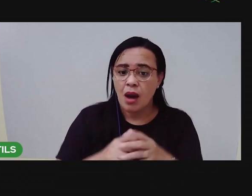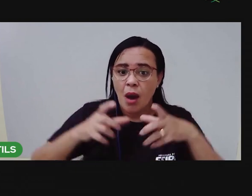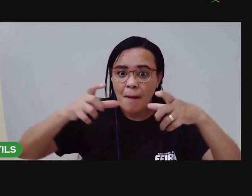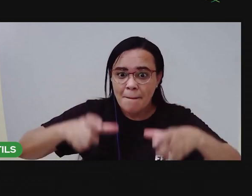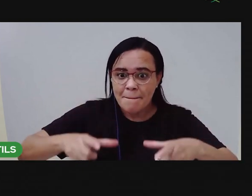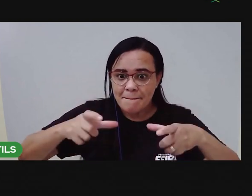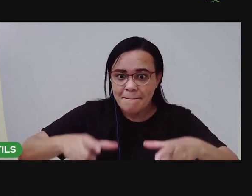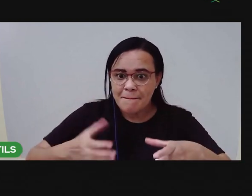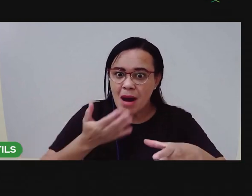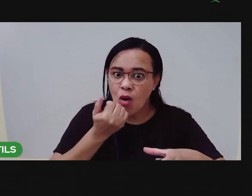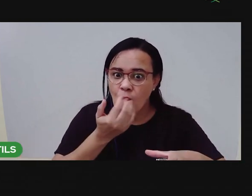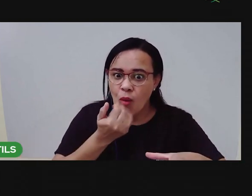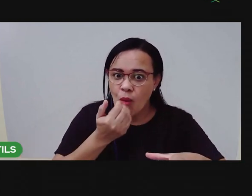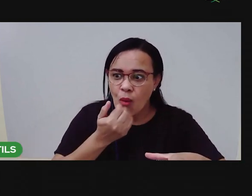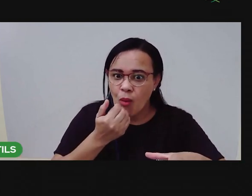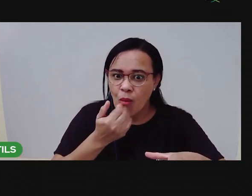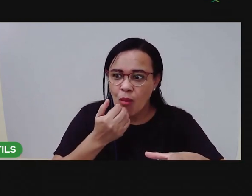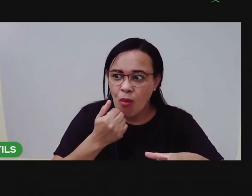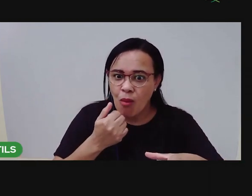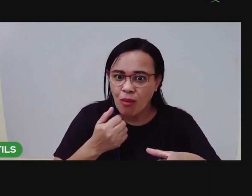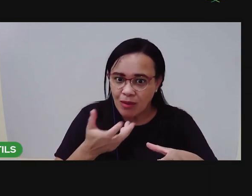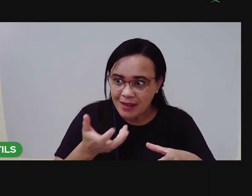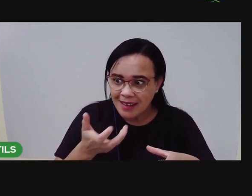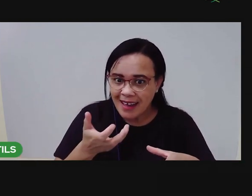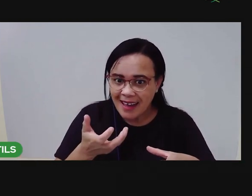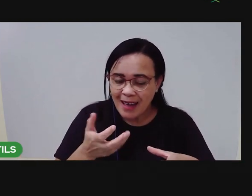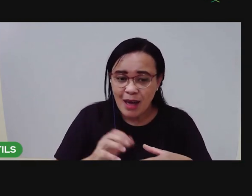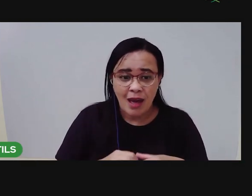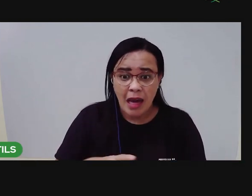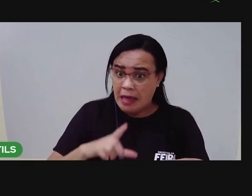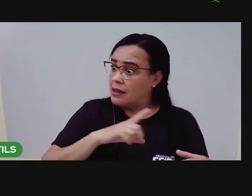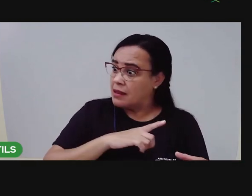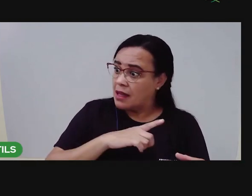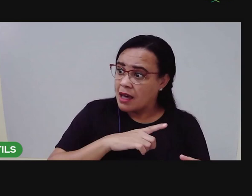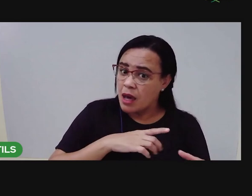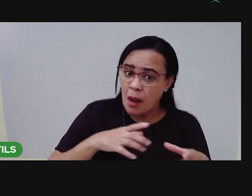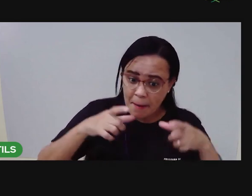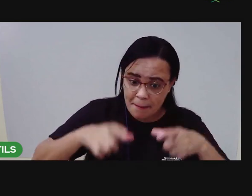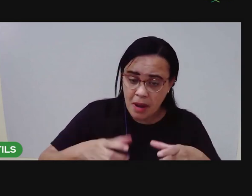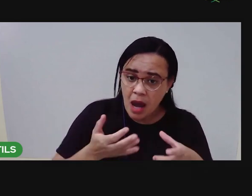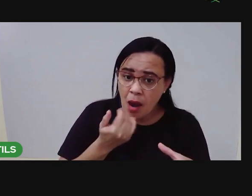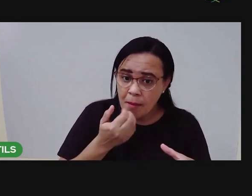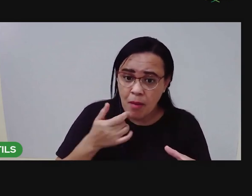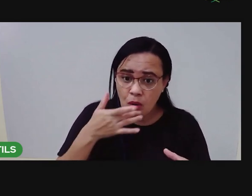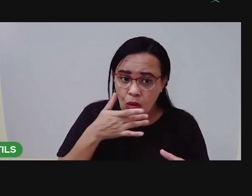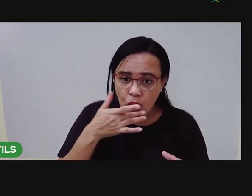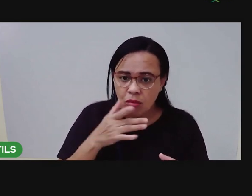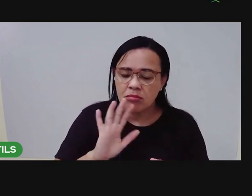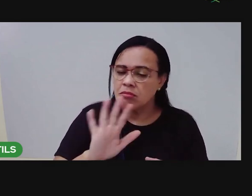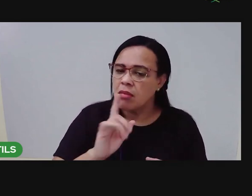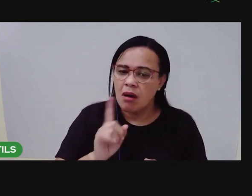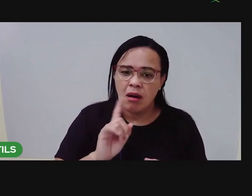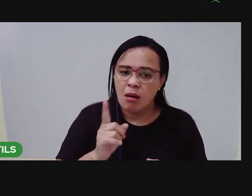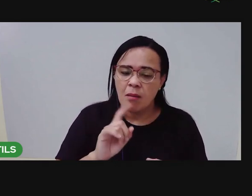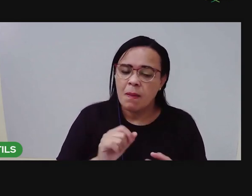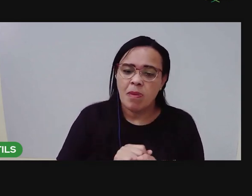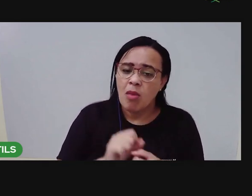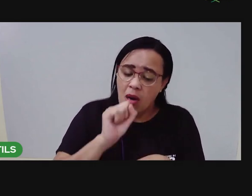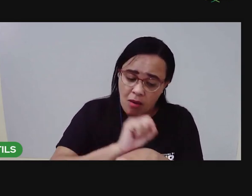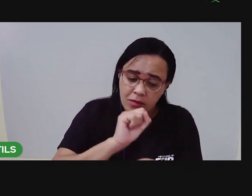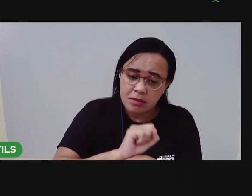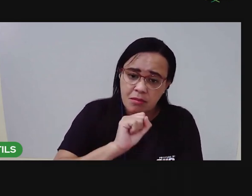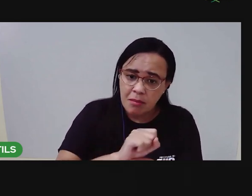Bolo? Tem bolo? Tem, querido. Mas ainda não está pronto. E você já se arrumou?